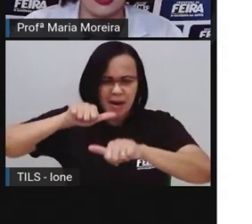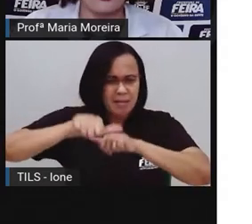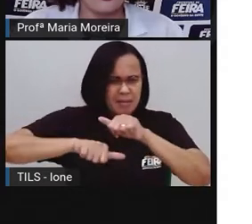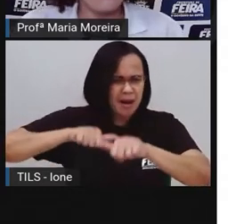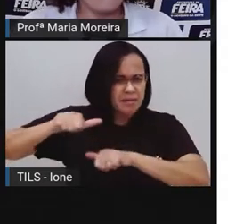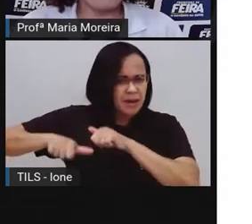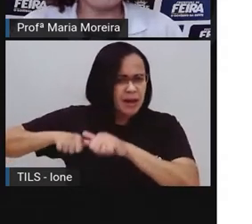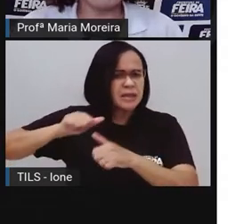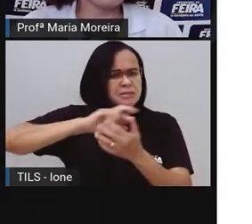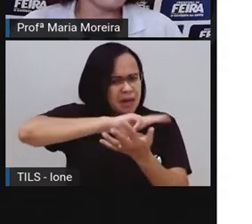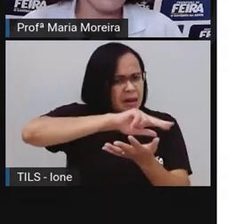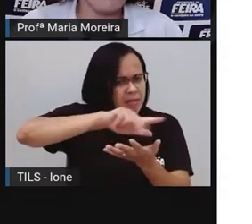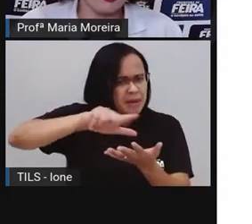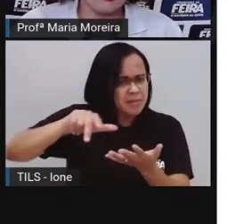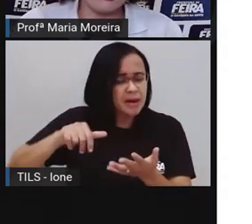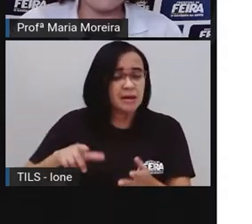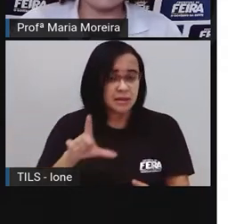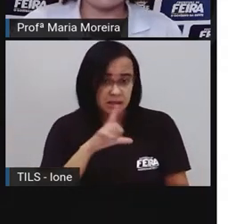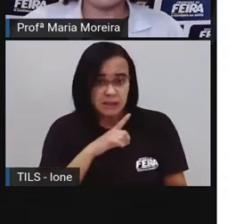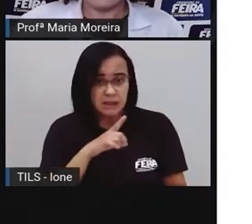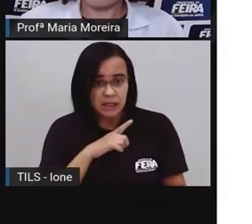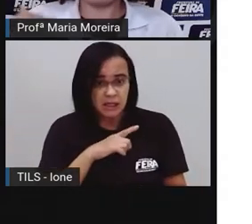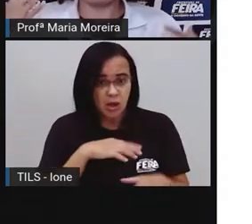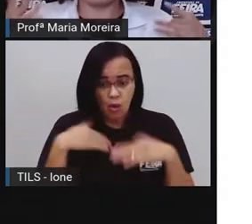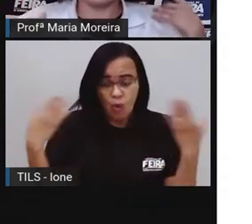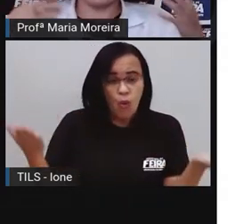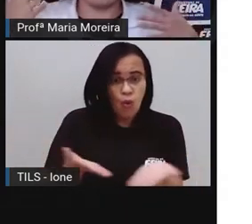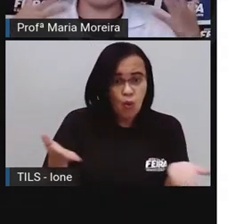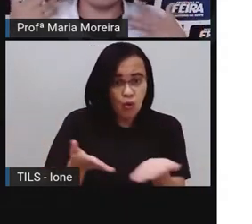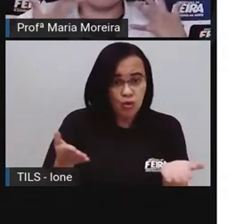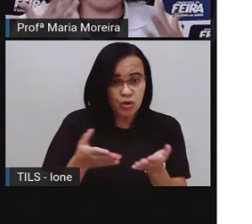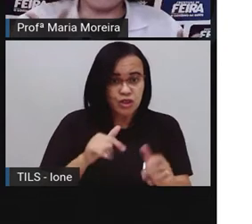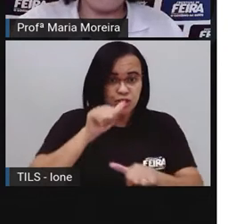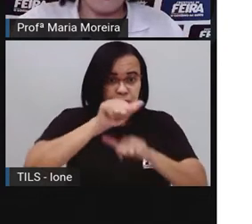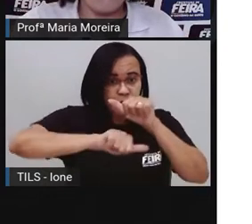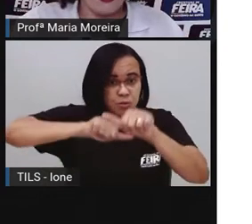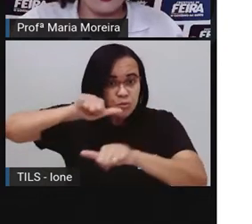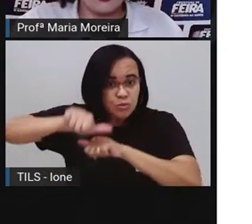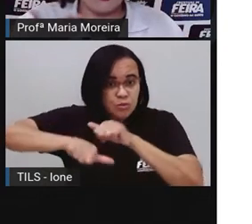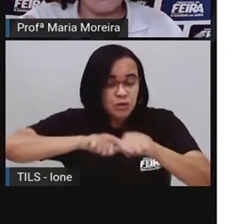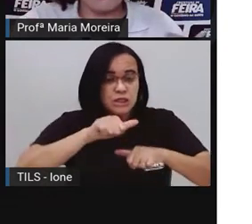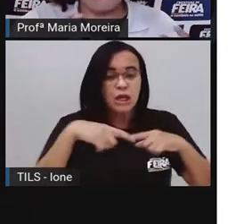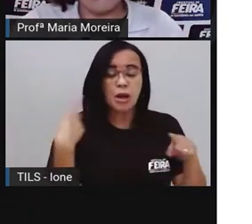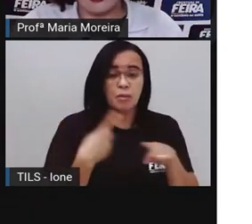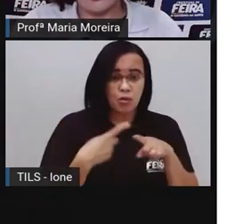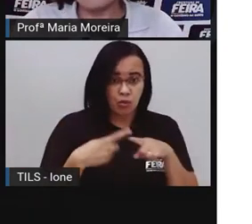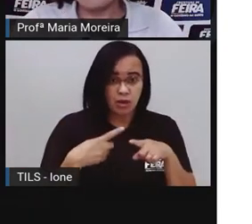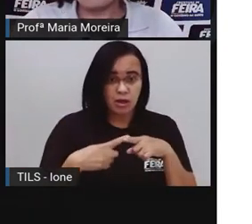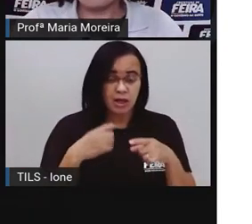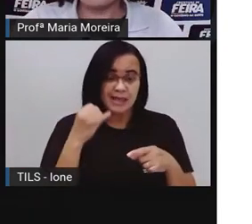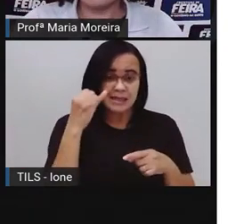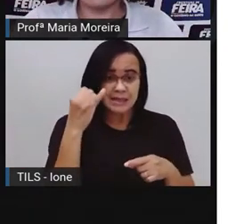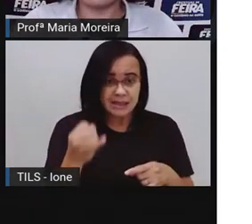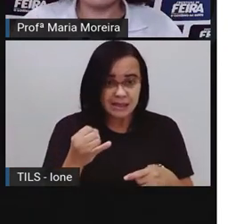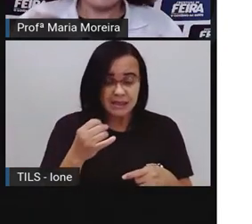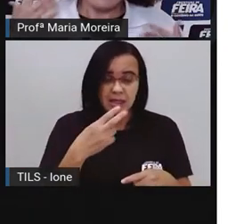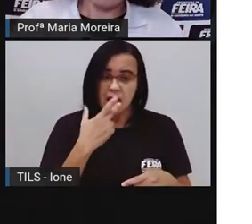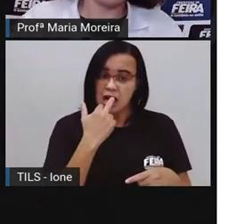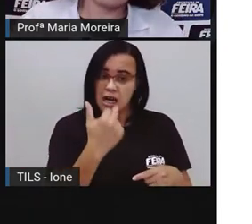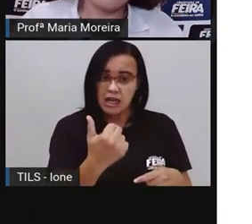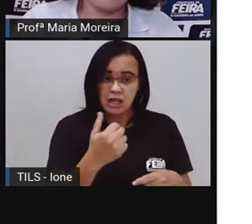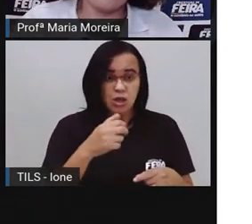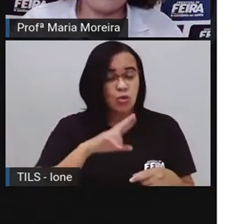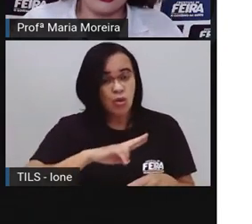atualidade, como o quê, Pró? Então, à medida que o nosso idioma vai sendo modificado, né?